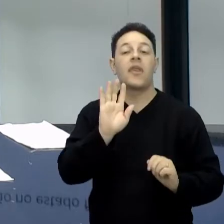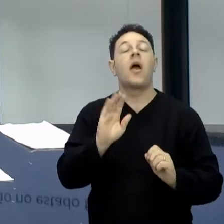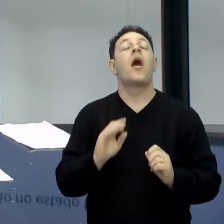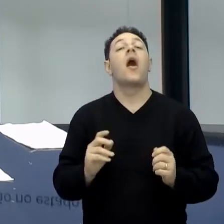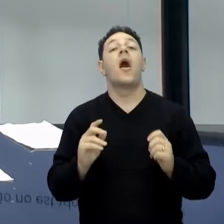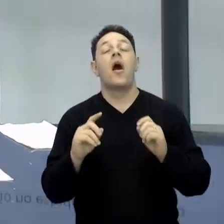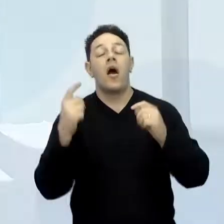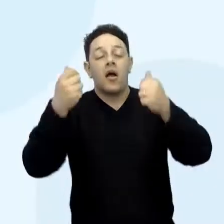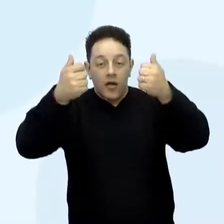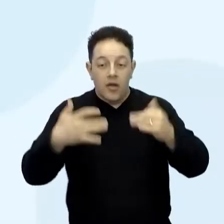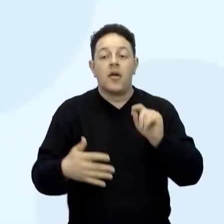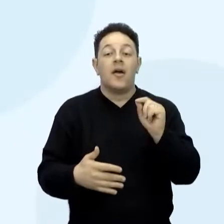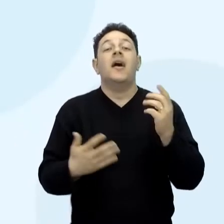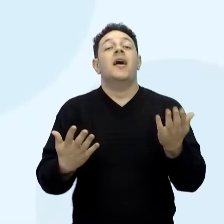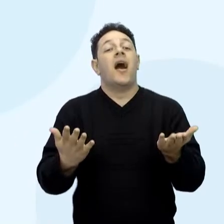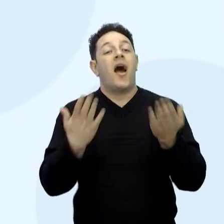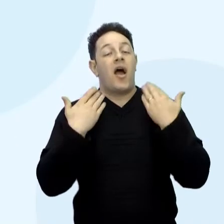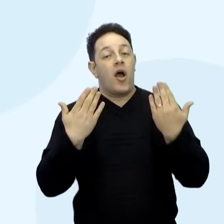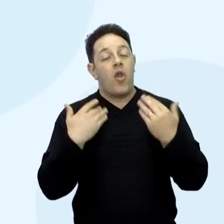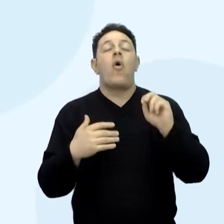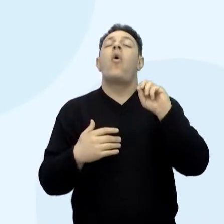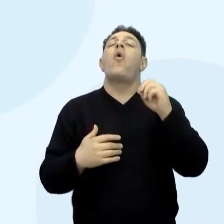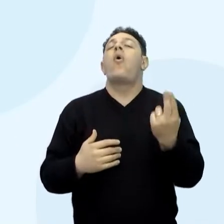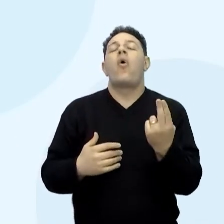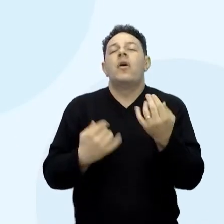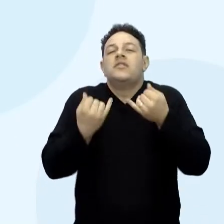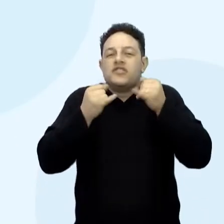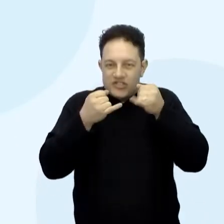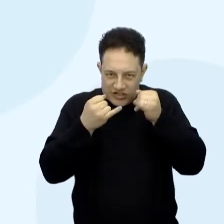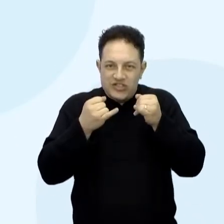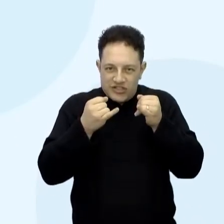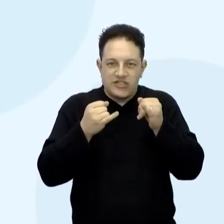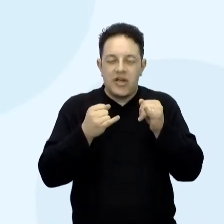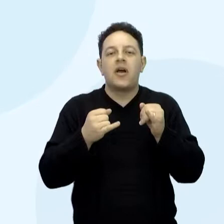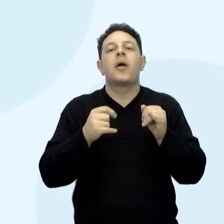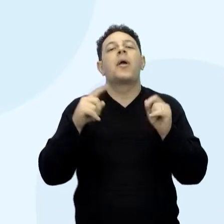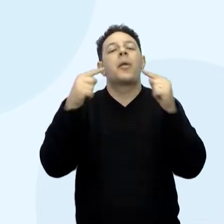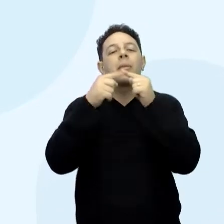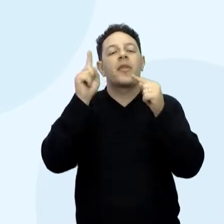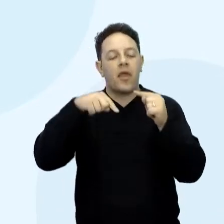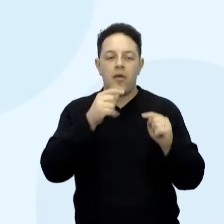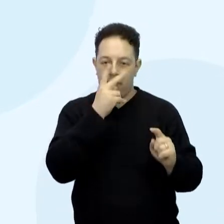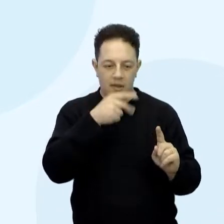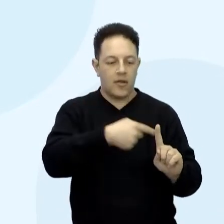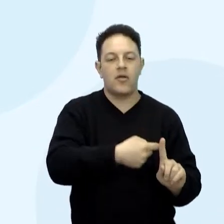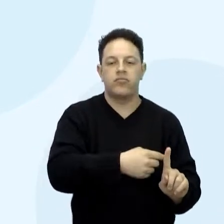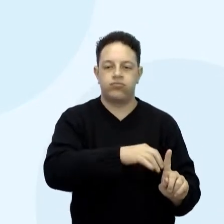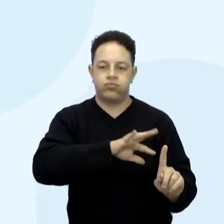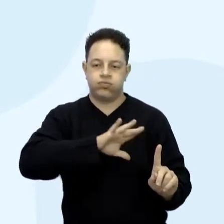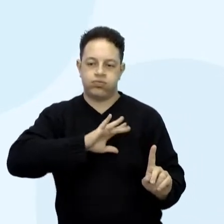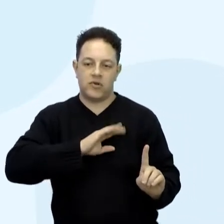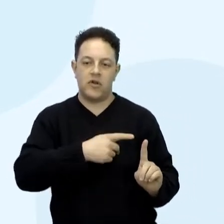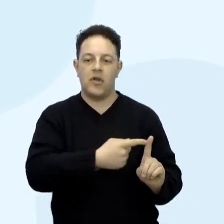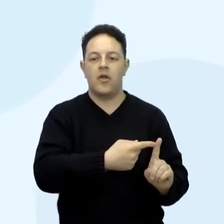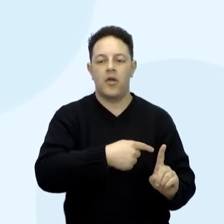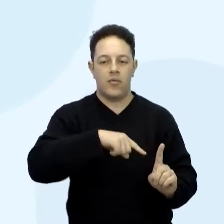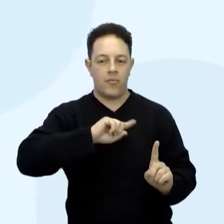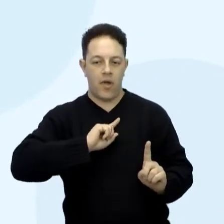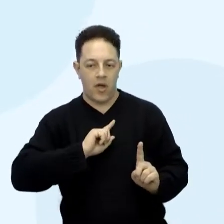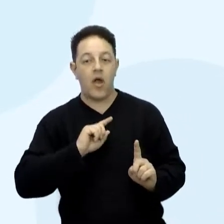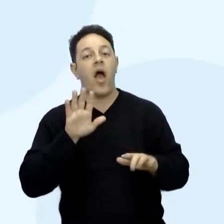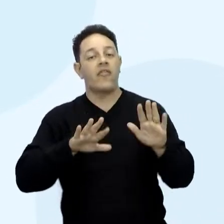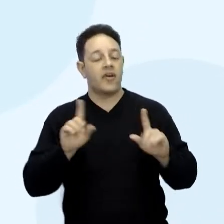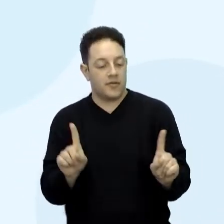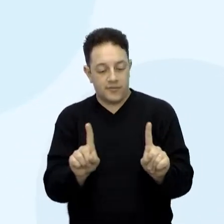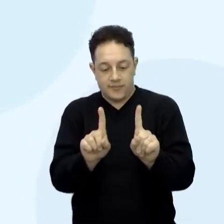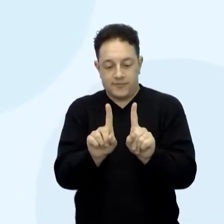o calor ou a energia térmica é um tipo de energia em trânsito, né? Que acontece sempre que você tiver dois